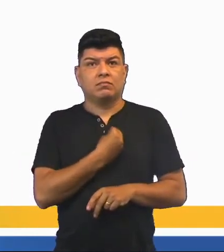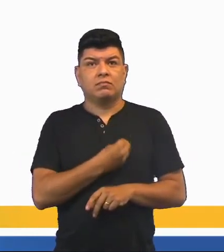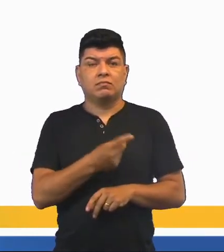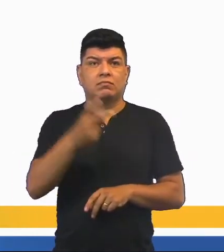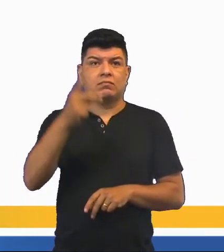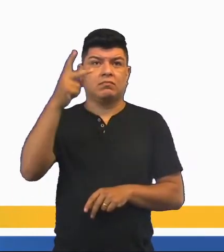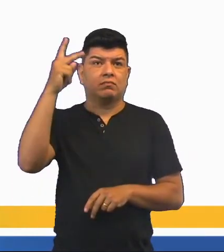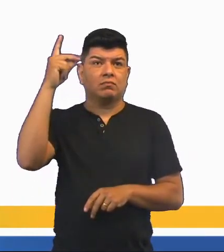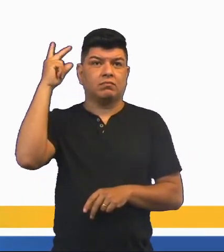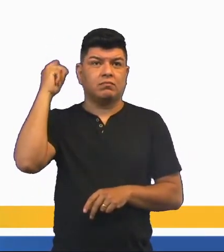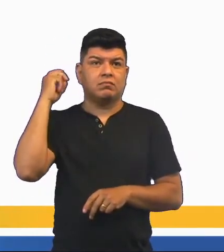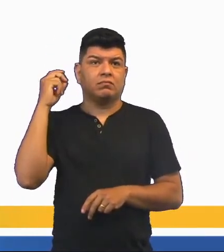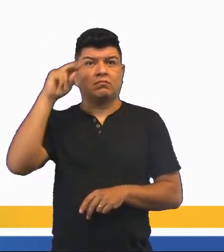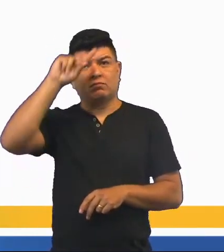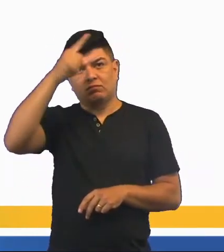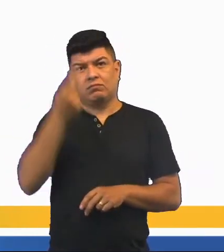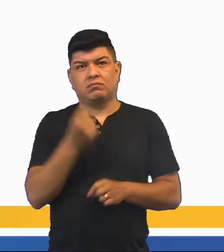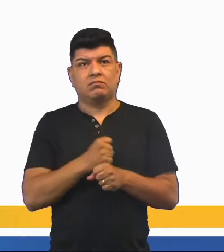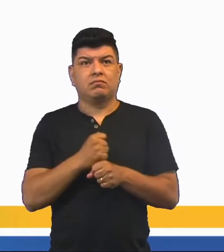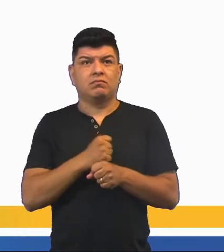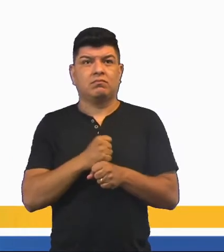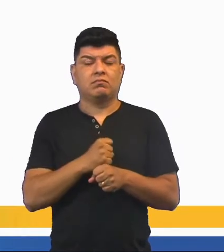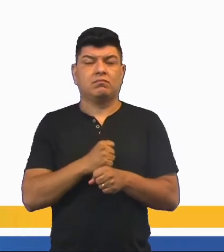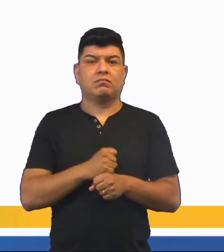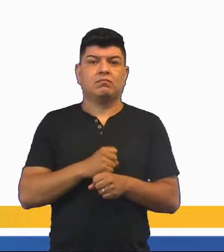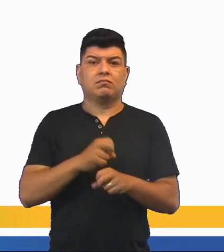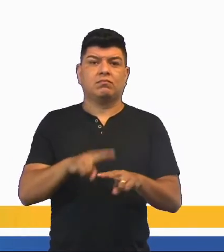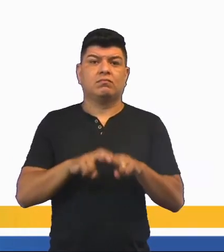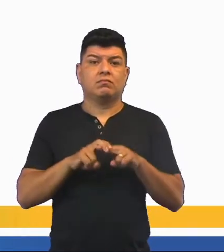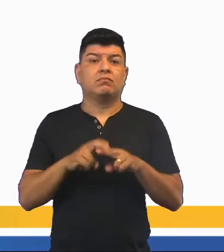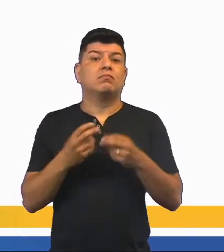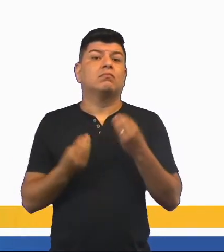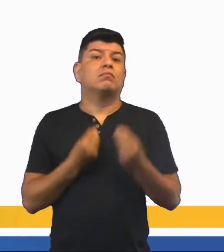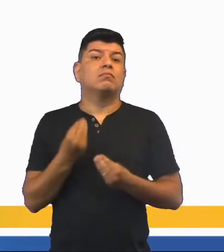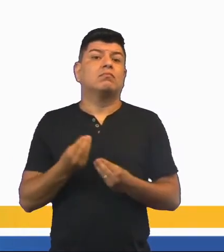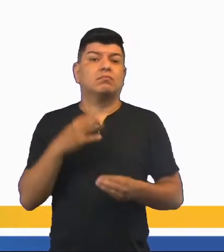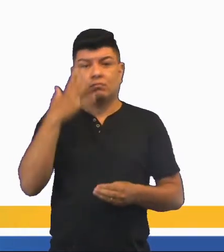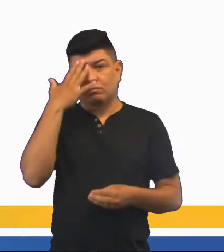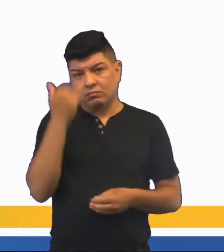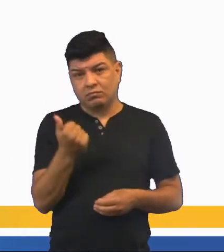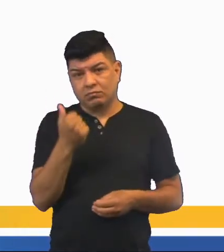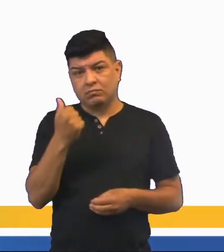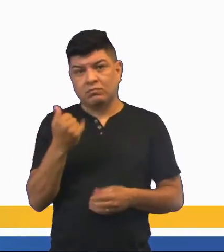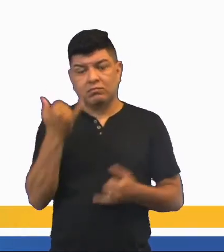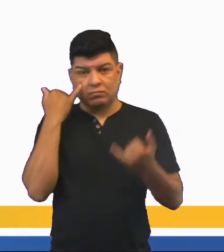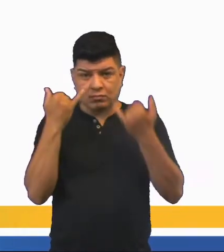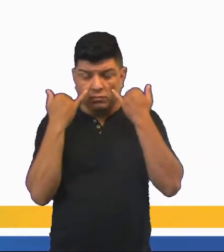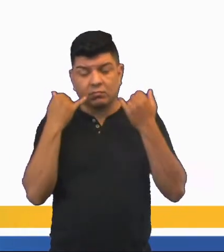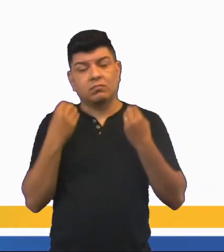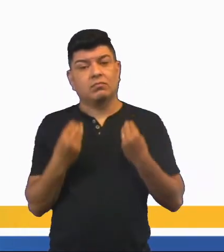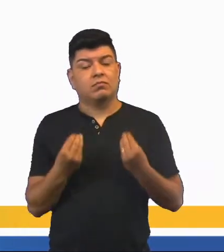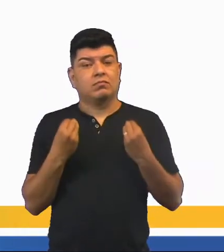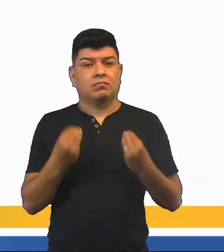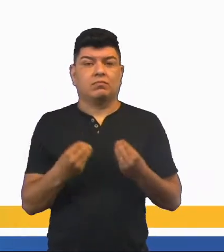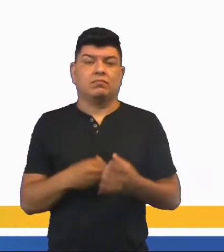há centenas e milhares de anos atrás? Como você acha que nós ficamos sabendo dessas informações?